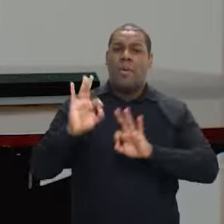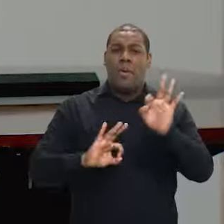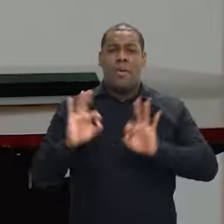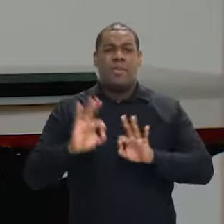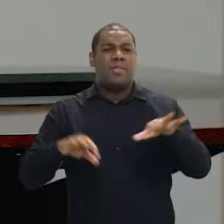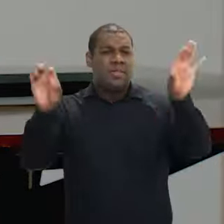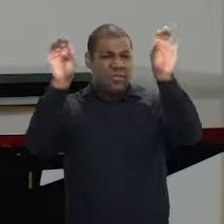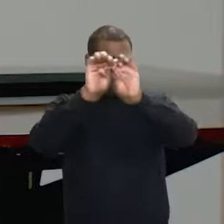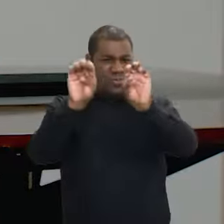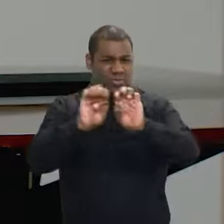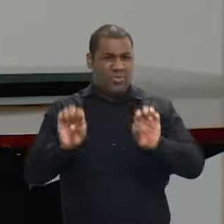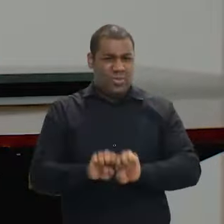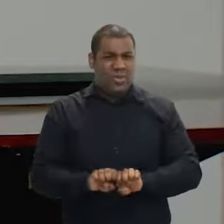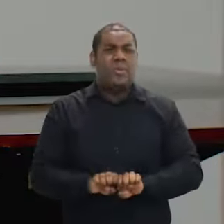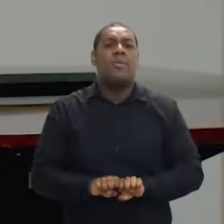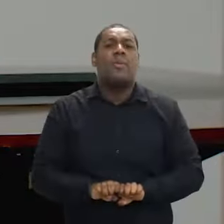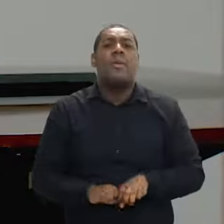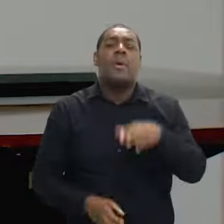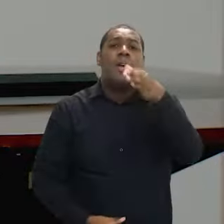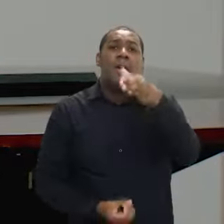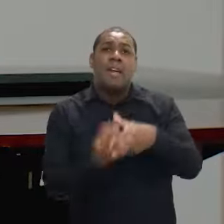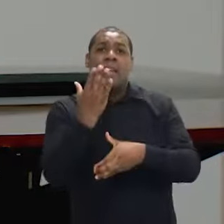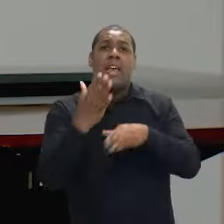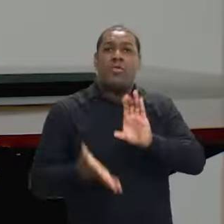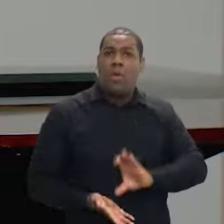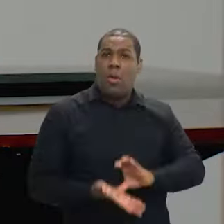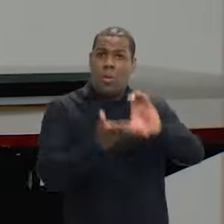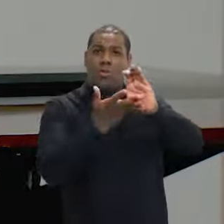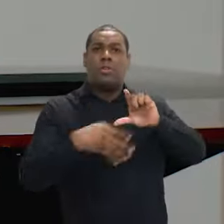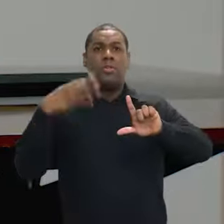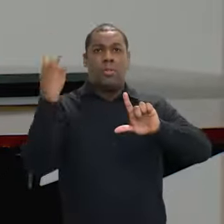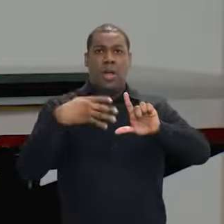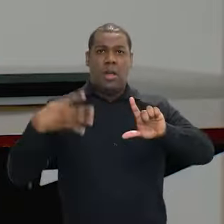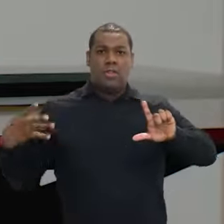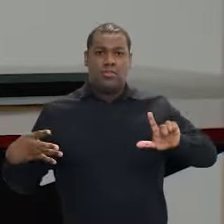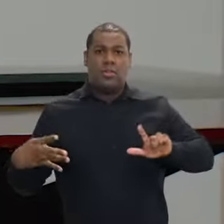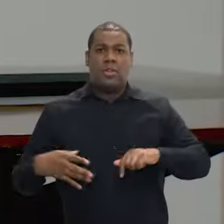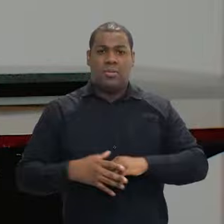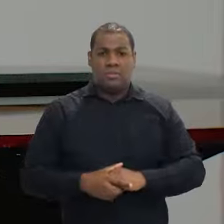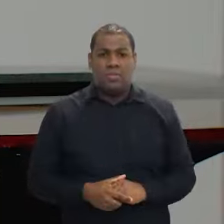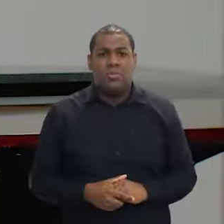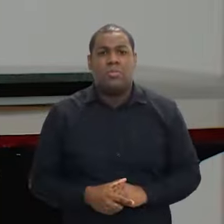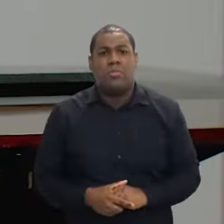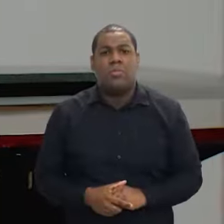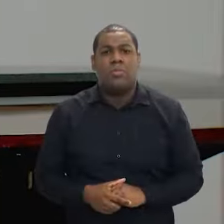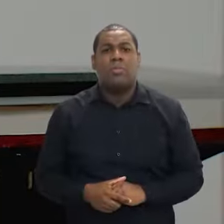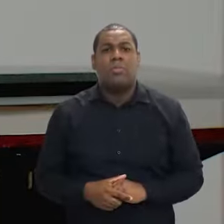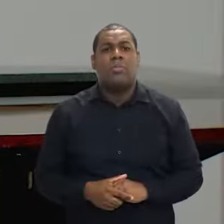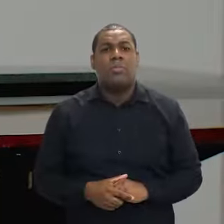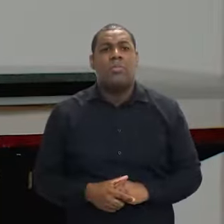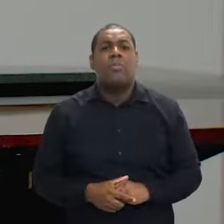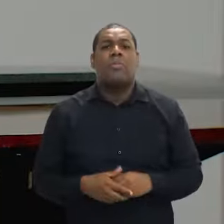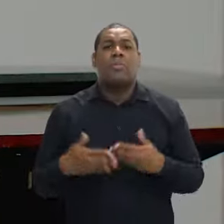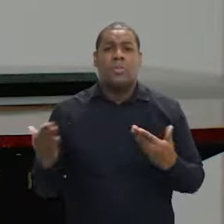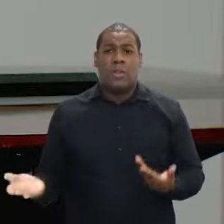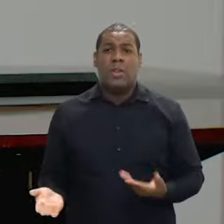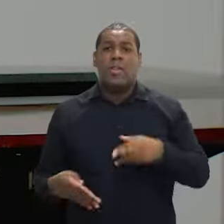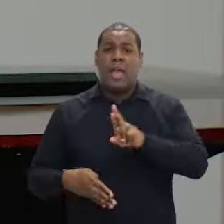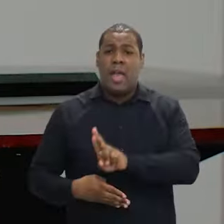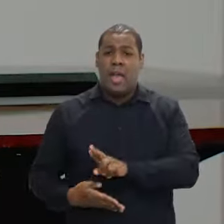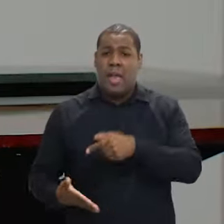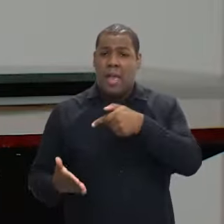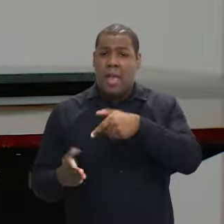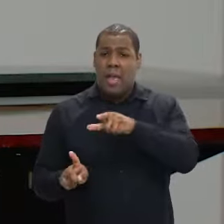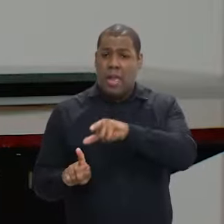nós reestruturamos, né? Nós, na verdade, criamos o Conselho LGBTQIA+, né? De fato, com a